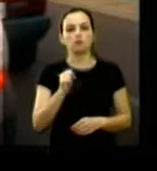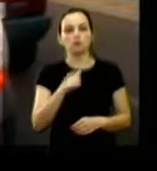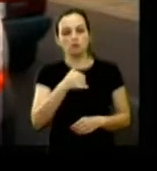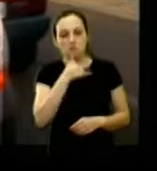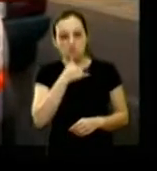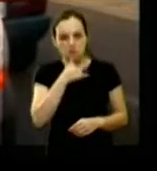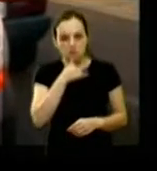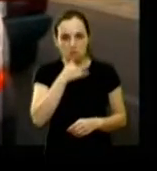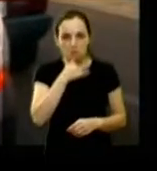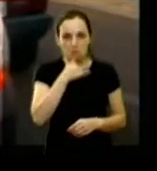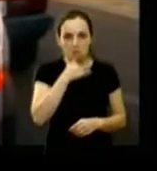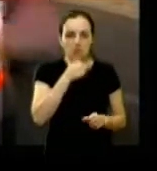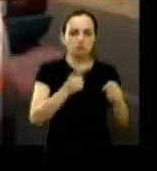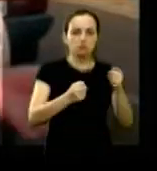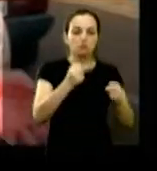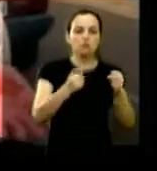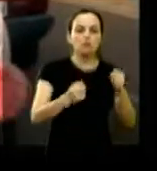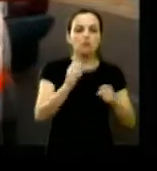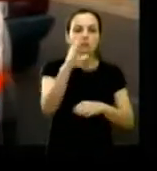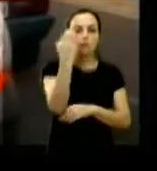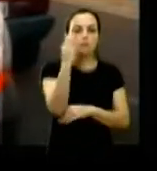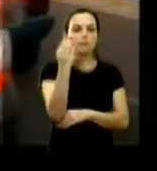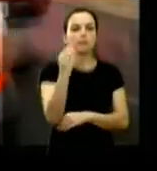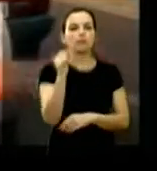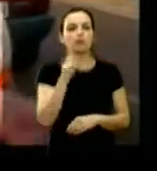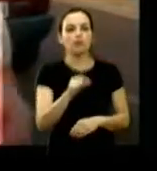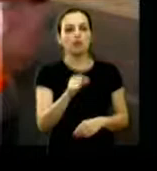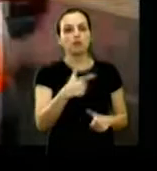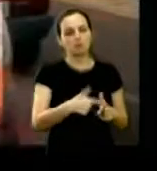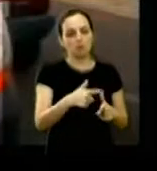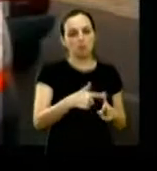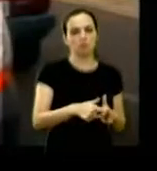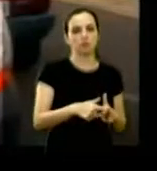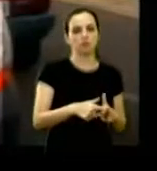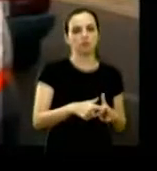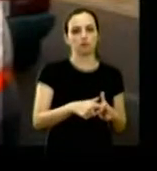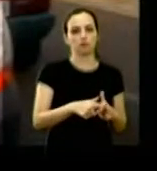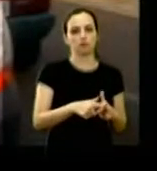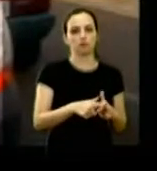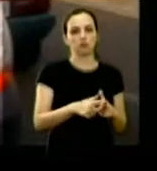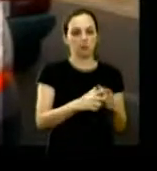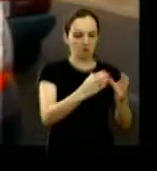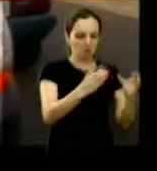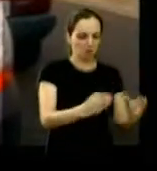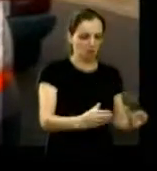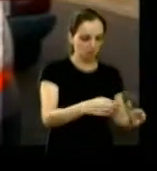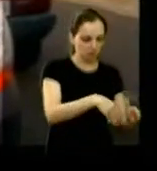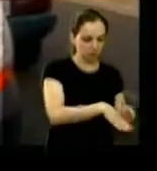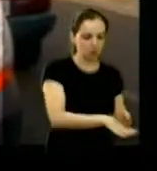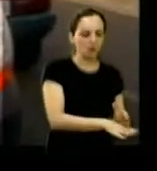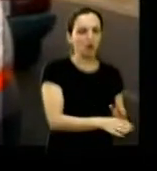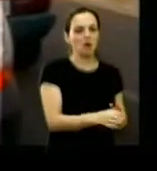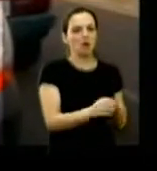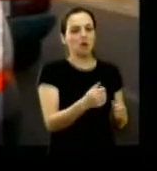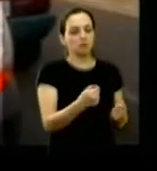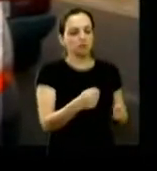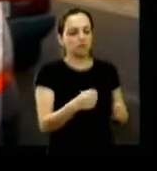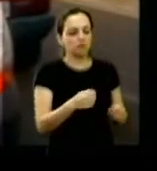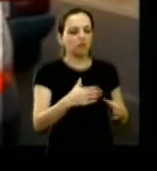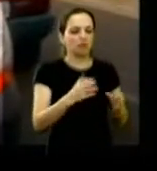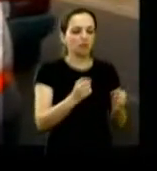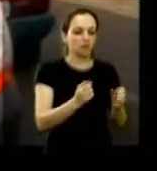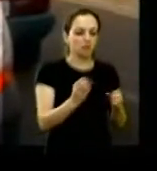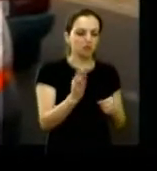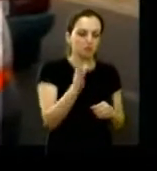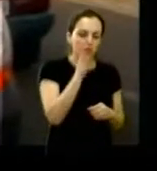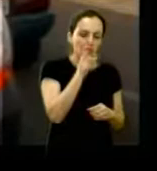infelizmente a ambulância já ia ter problema com os buracos que ele tinha que sair muito devagar passar dentro dos